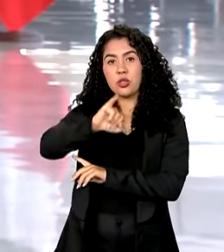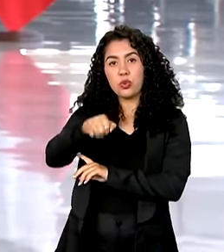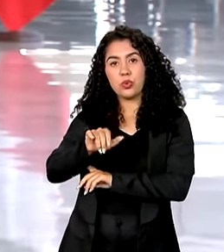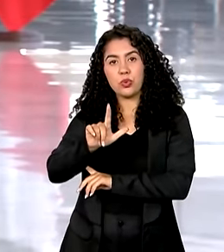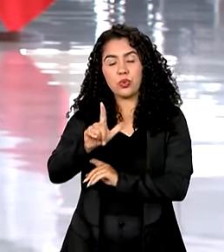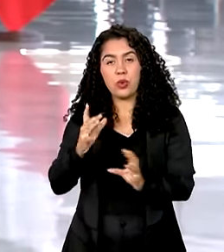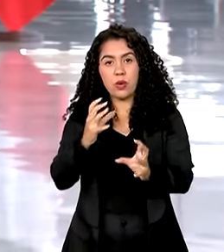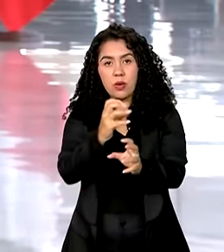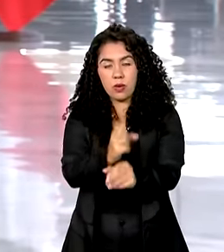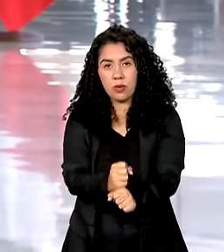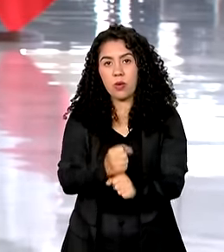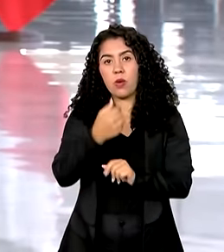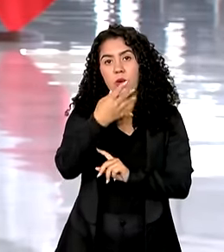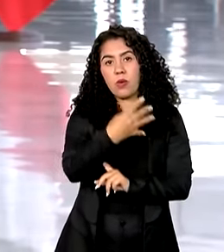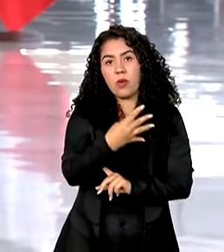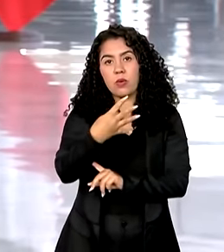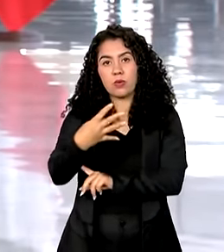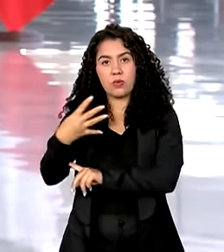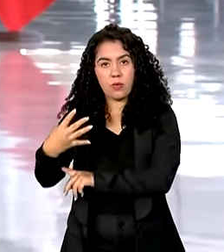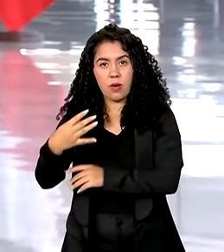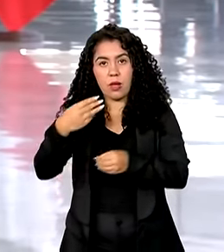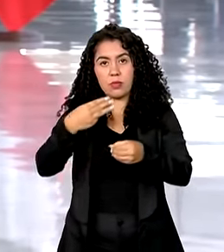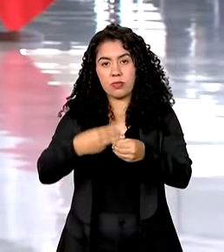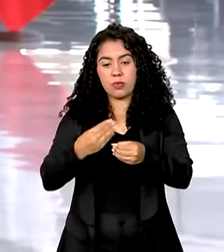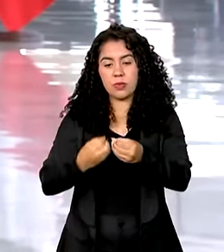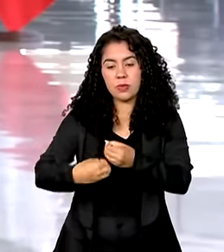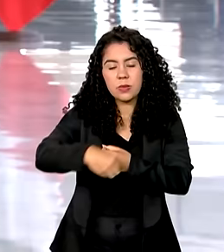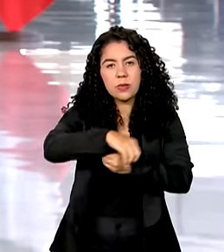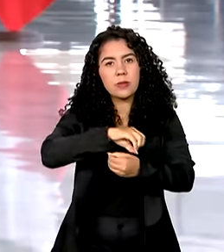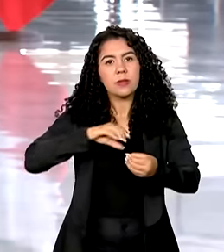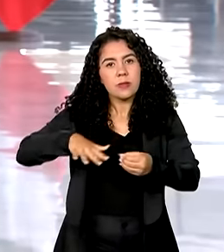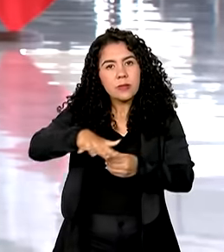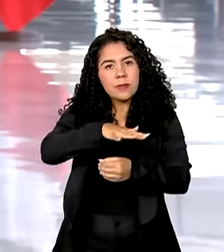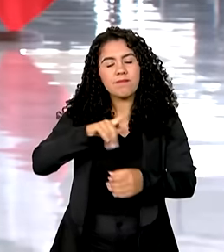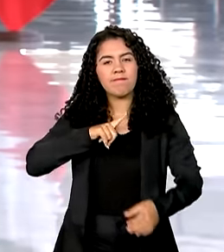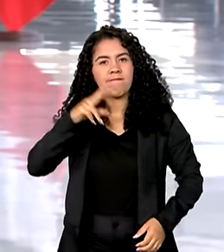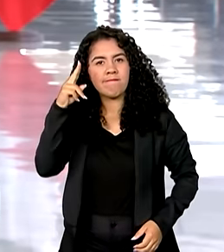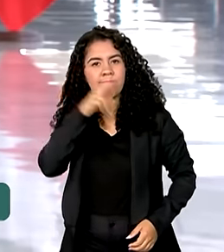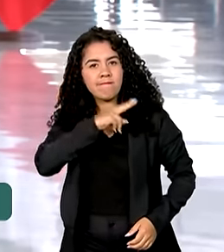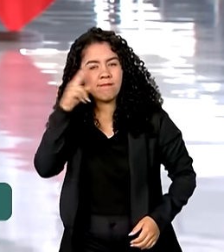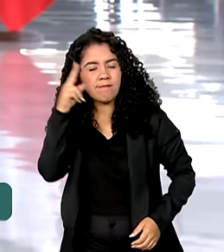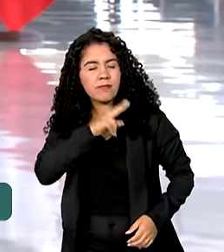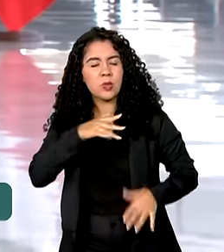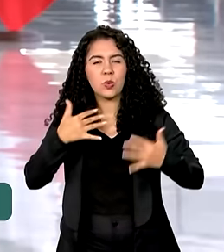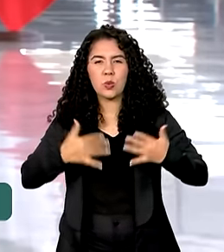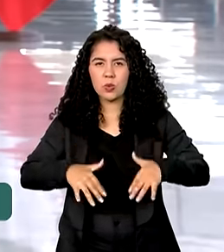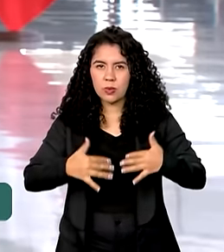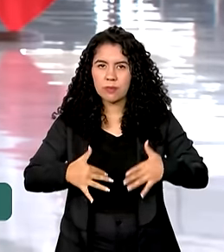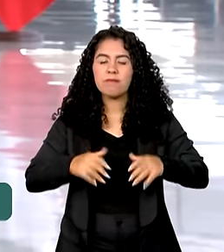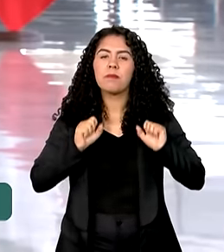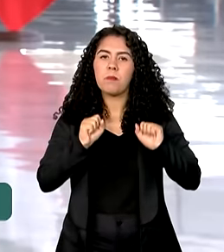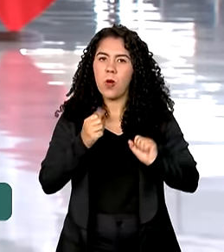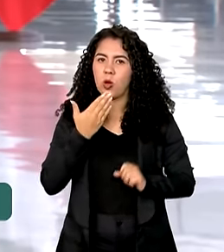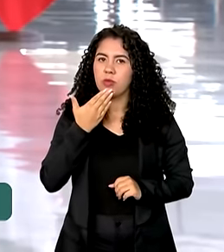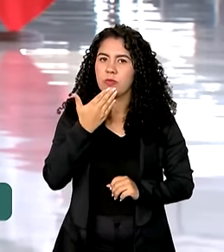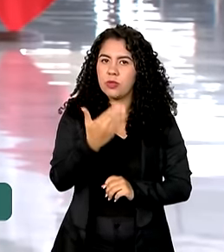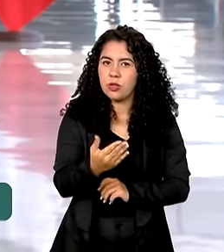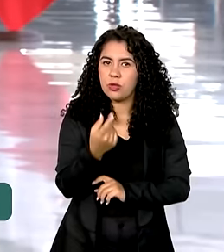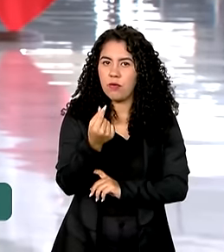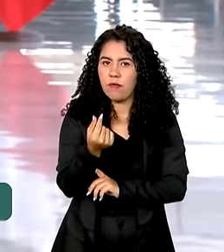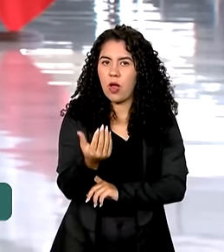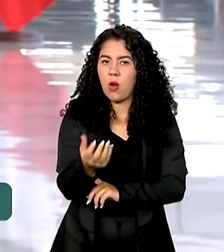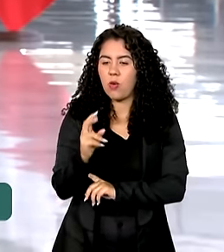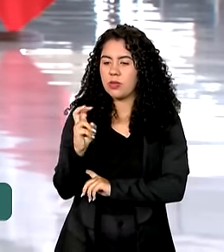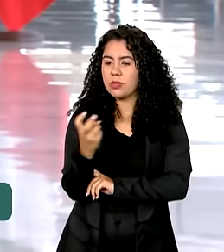444 cidades estão em situação de emergência ou estado de calamidade e podem solicitar o valor de R$ 5